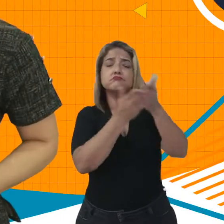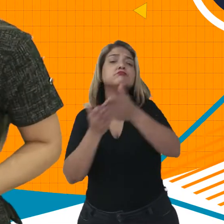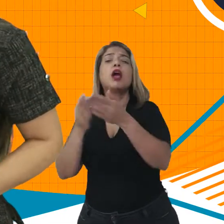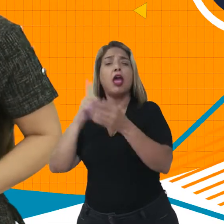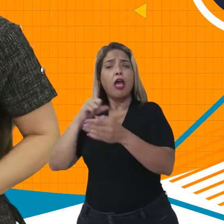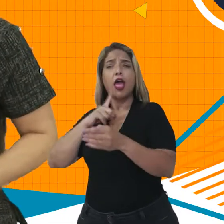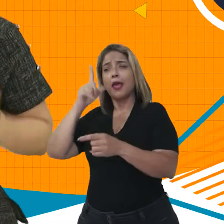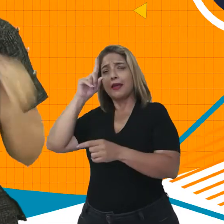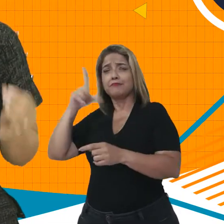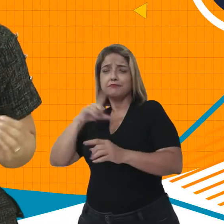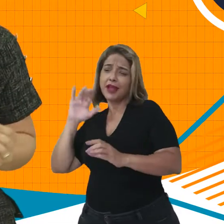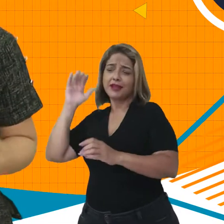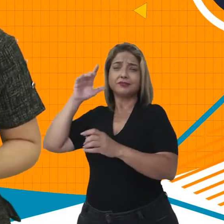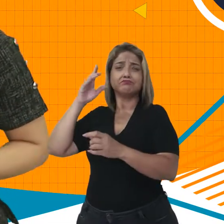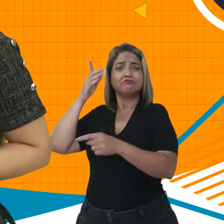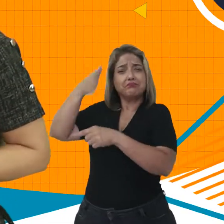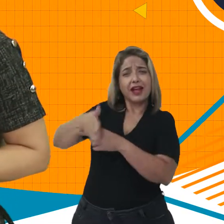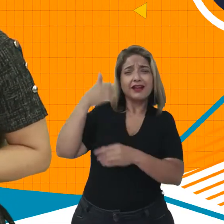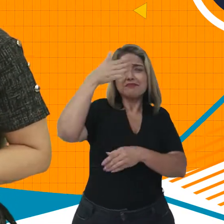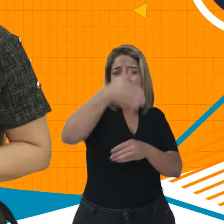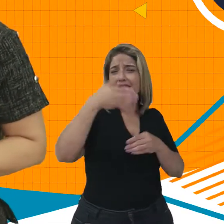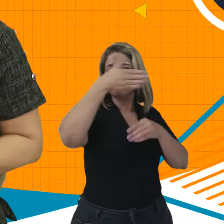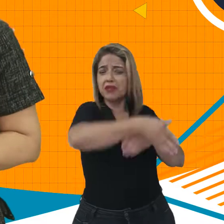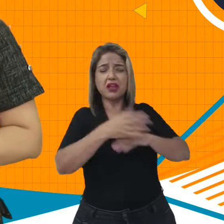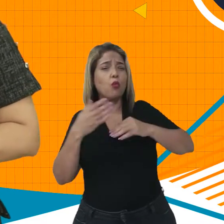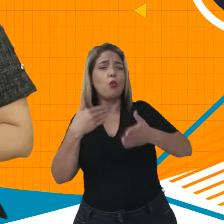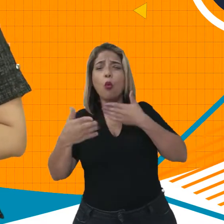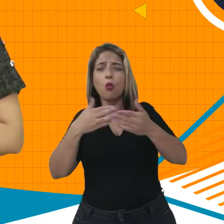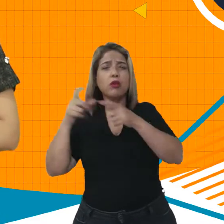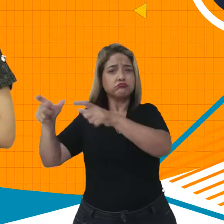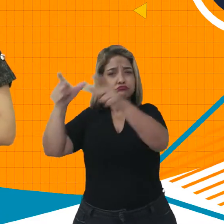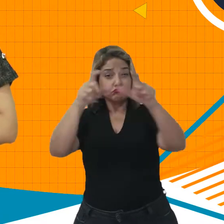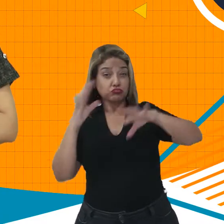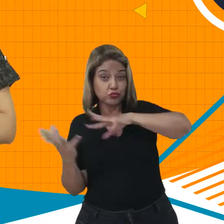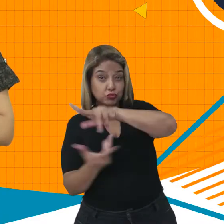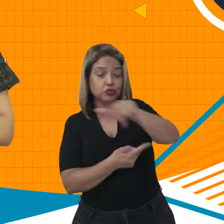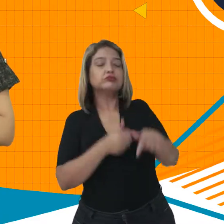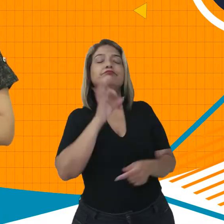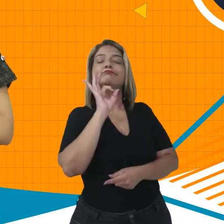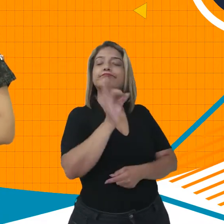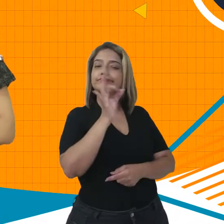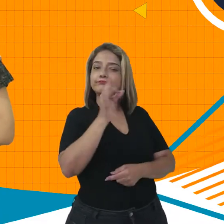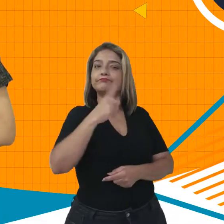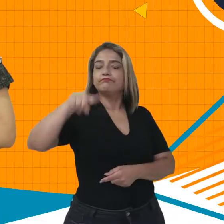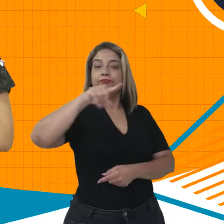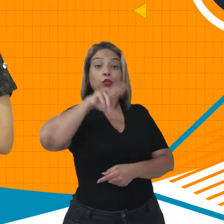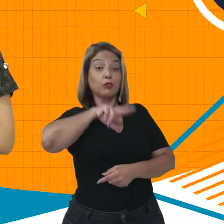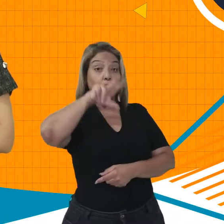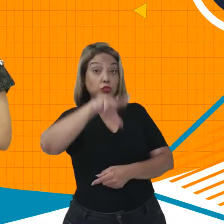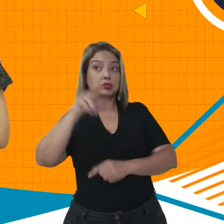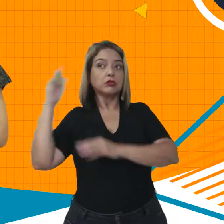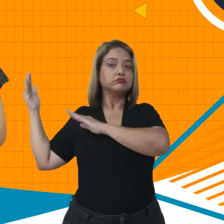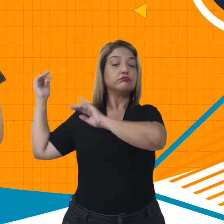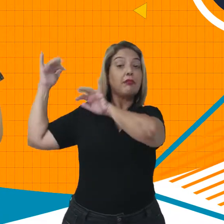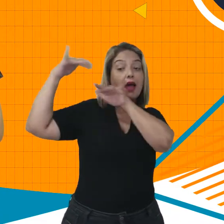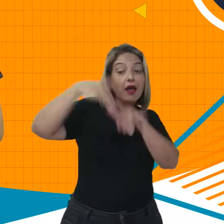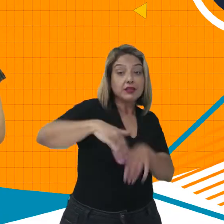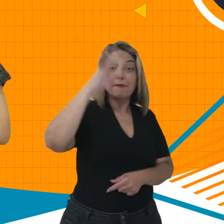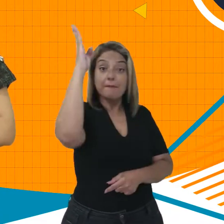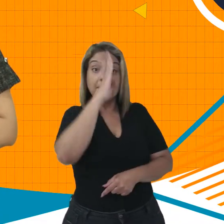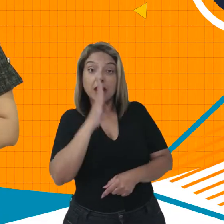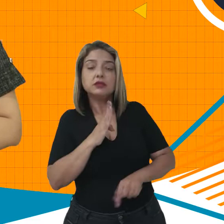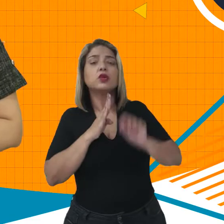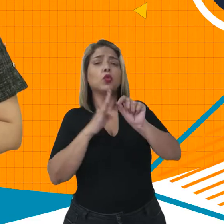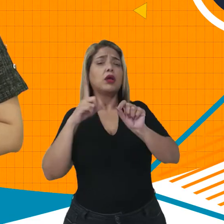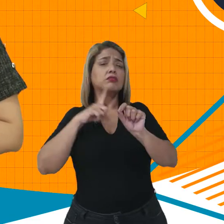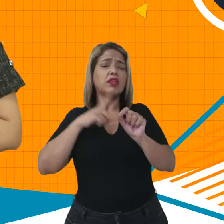ampliando o domínio do mundo? Isso aí Gabi, os portugueses, por exemplo, chegaram ao Brasil e exploraram diversos